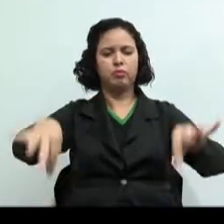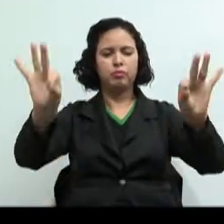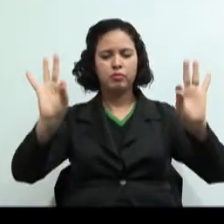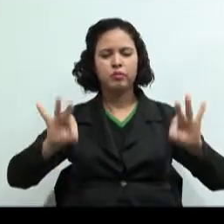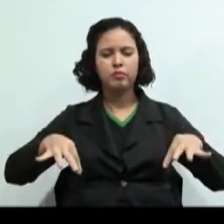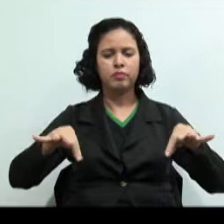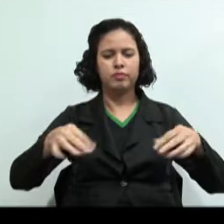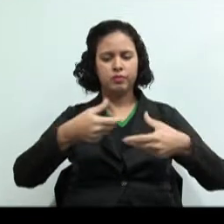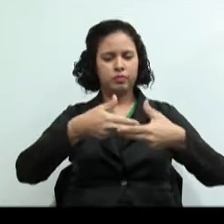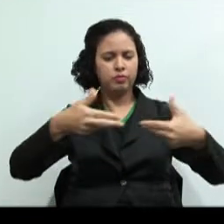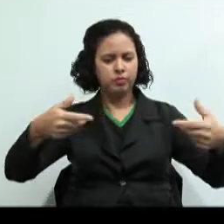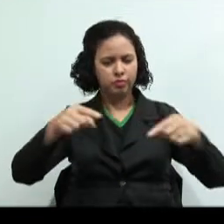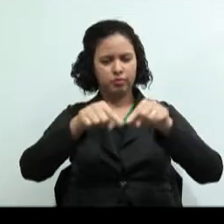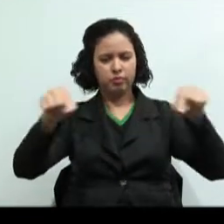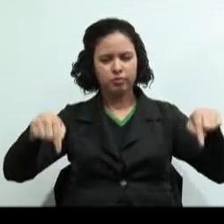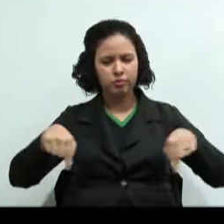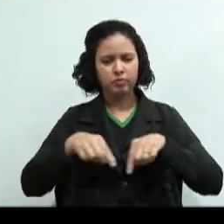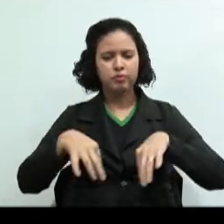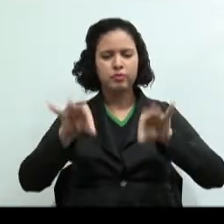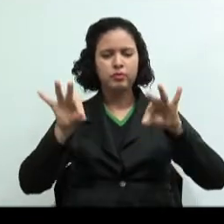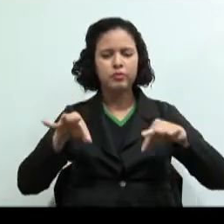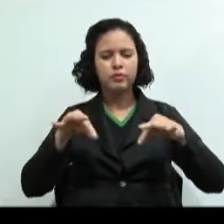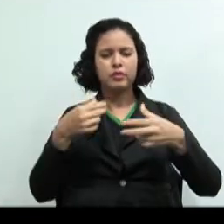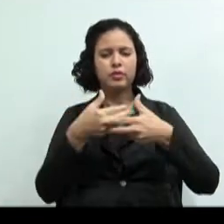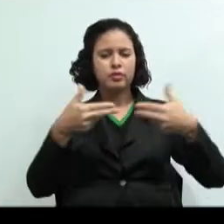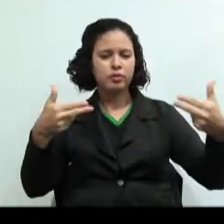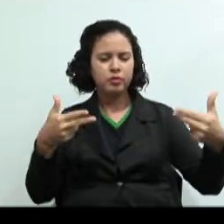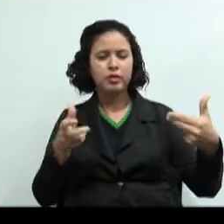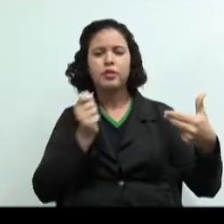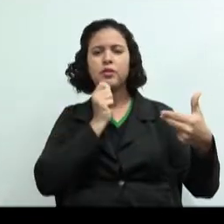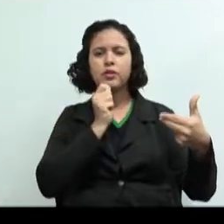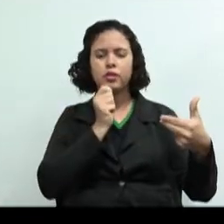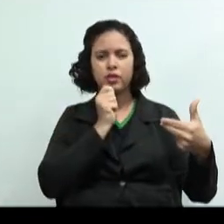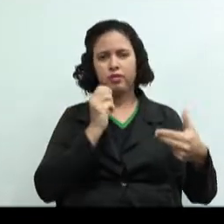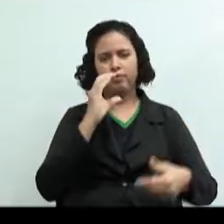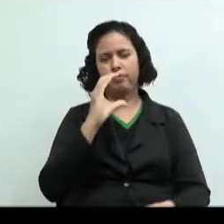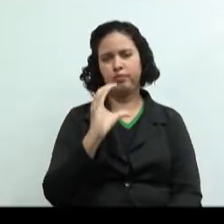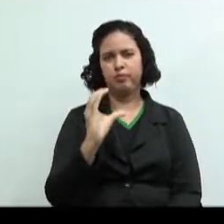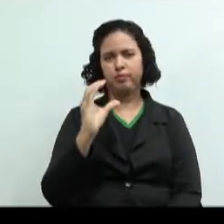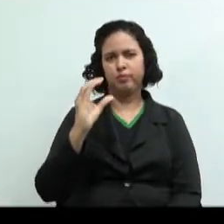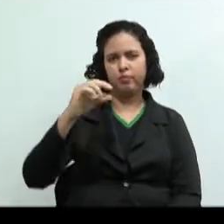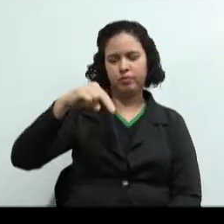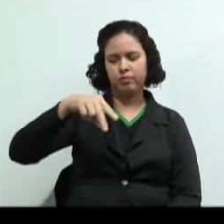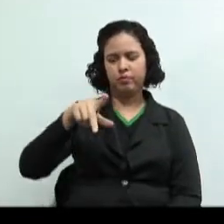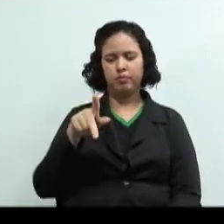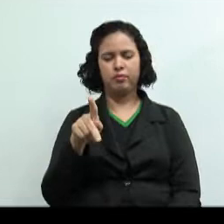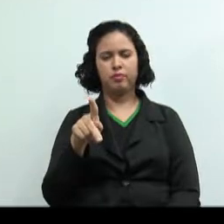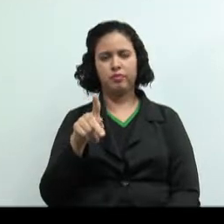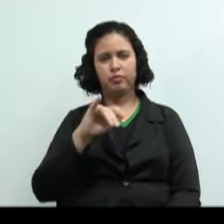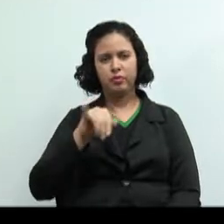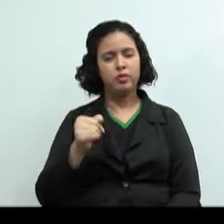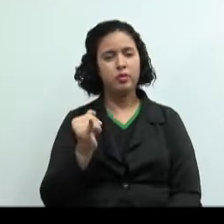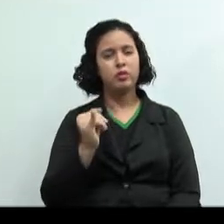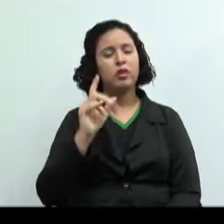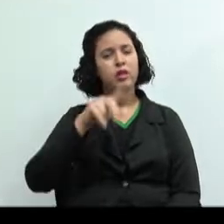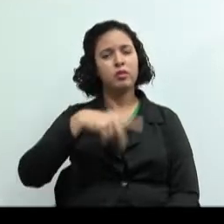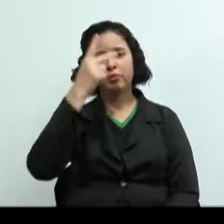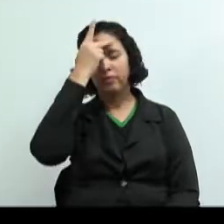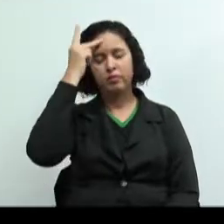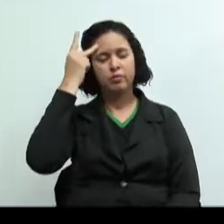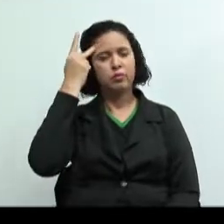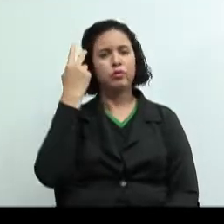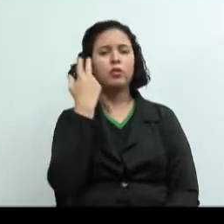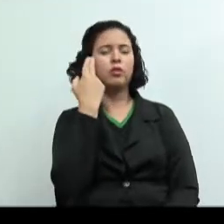época. Então, não existiam entidades jurídicas. Eram comunidades que se reuniam e produziam